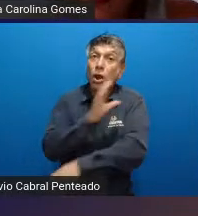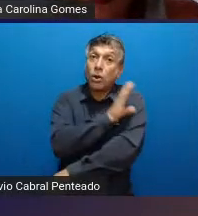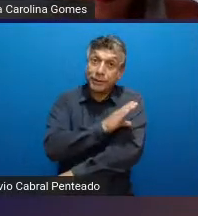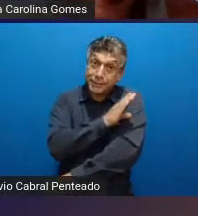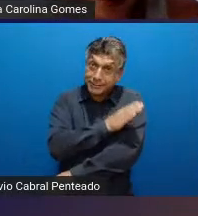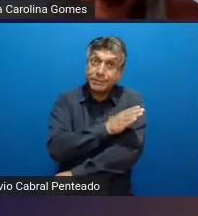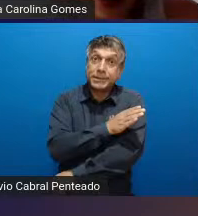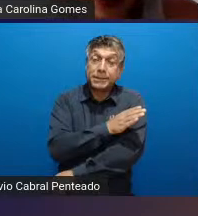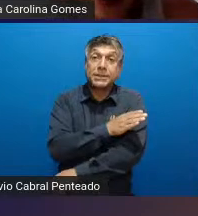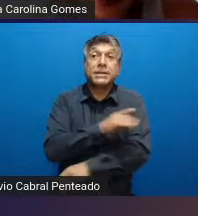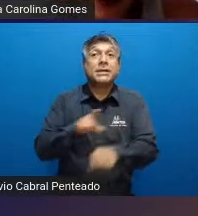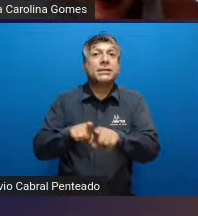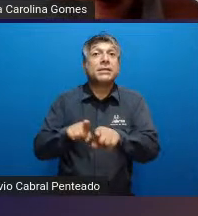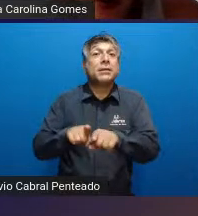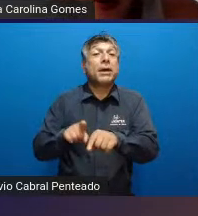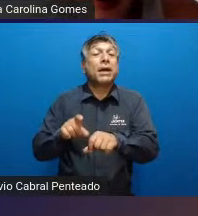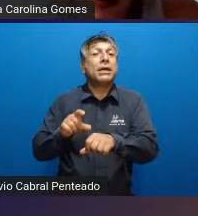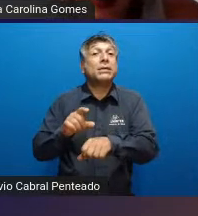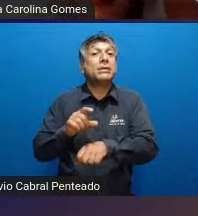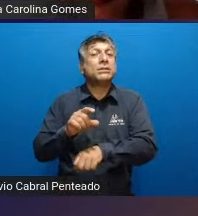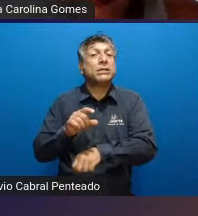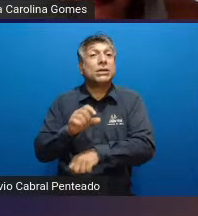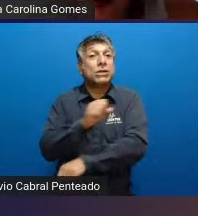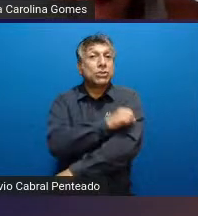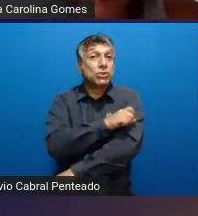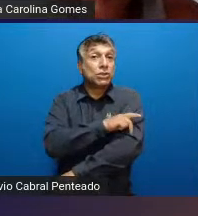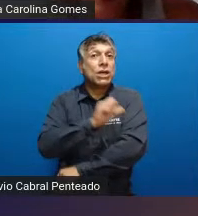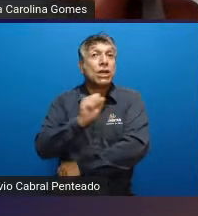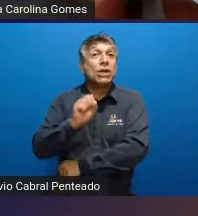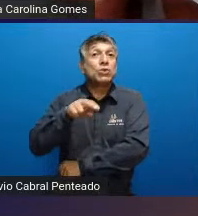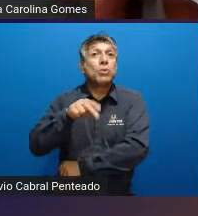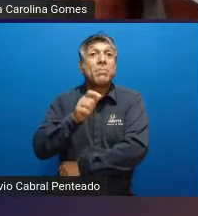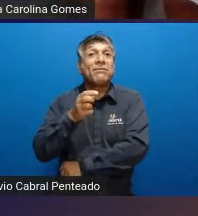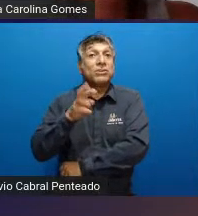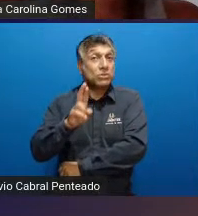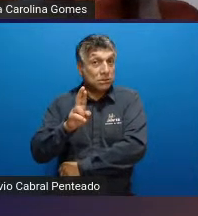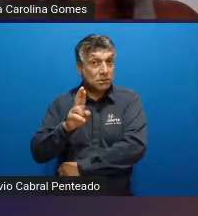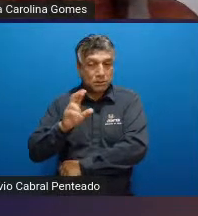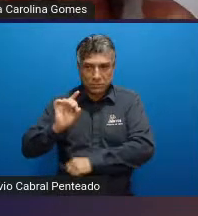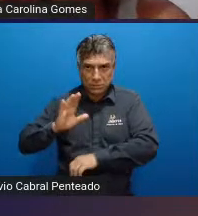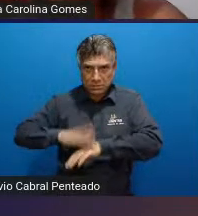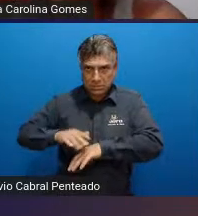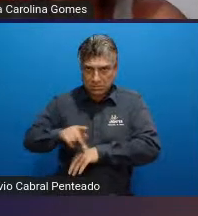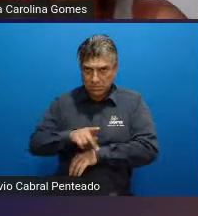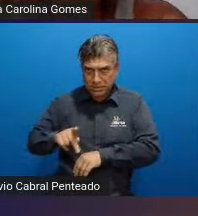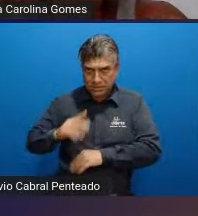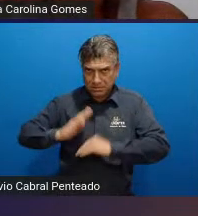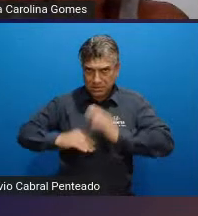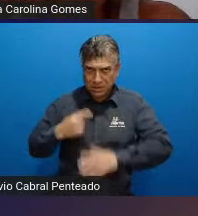e os supervisores né às vezes não é só o profissional que tem que dar conta de tudo né